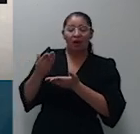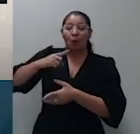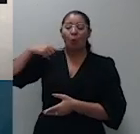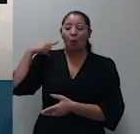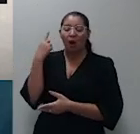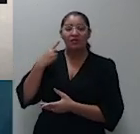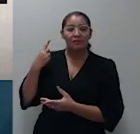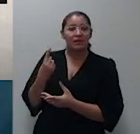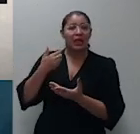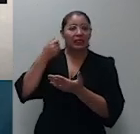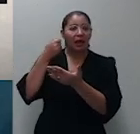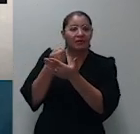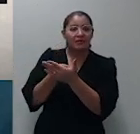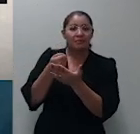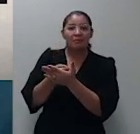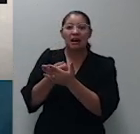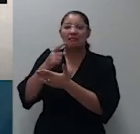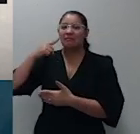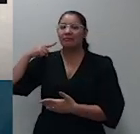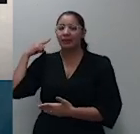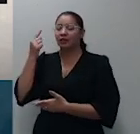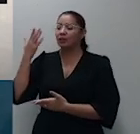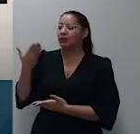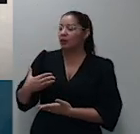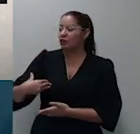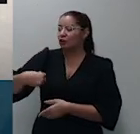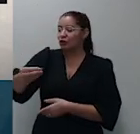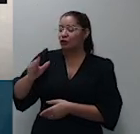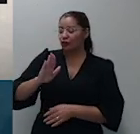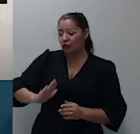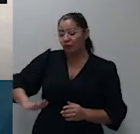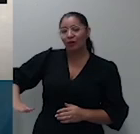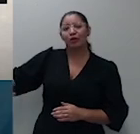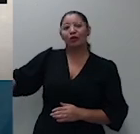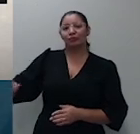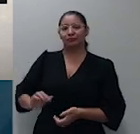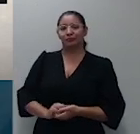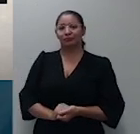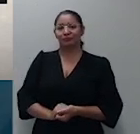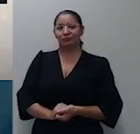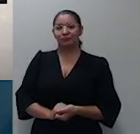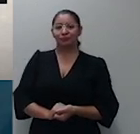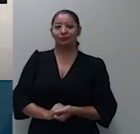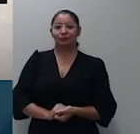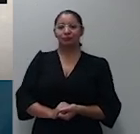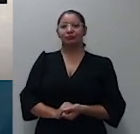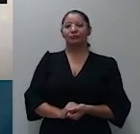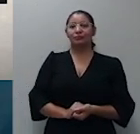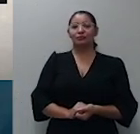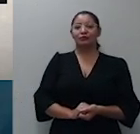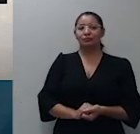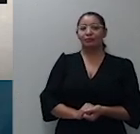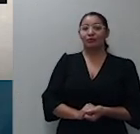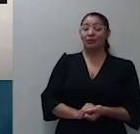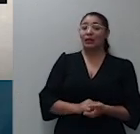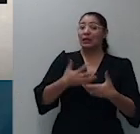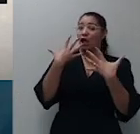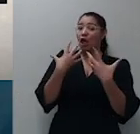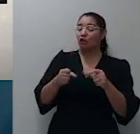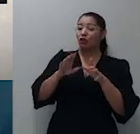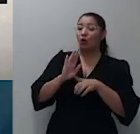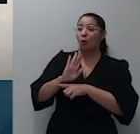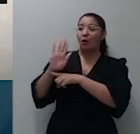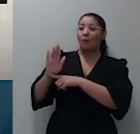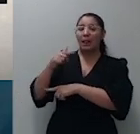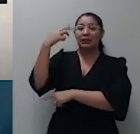defender os interesses de seus filhos menores nos autos do inventário do pai e pactuou honorários em três por cento